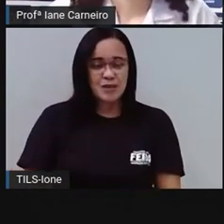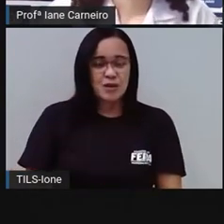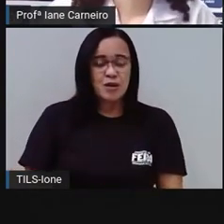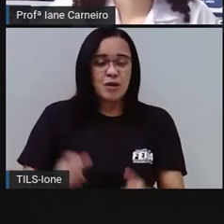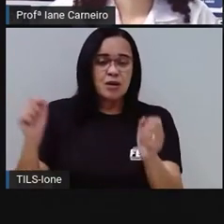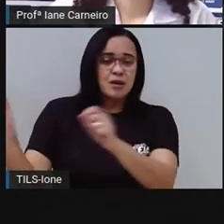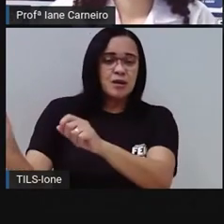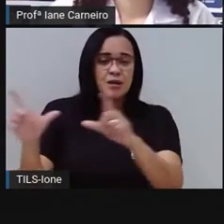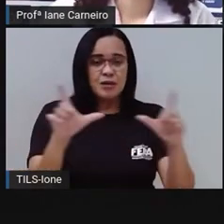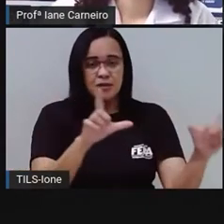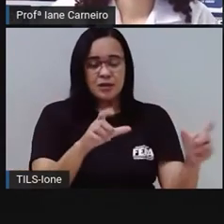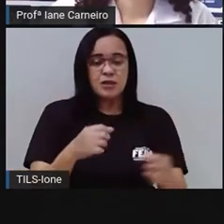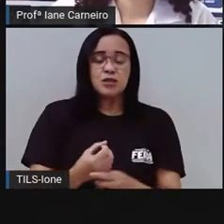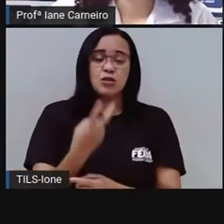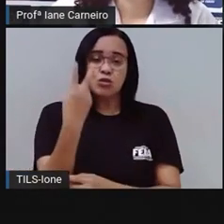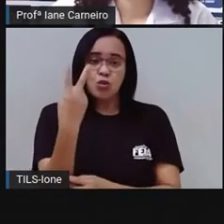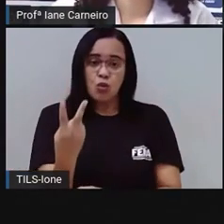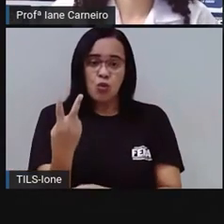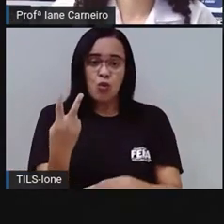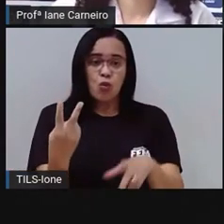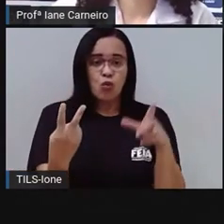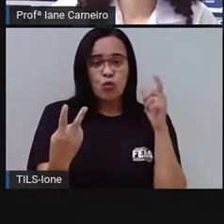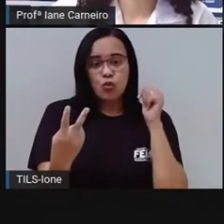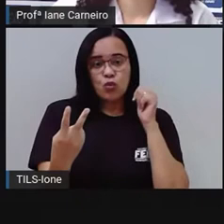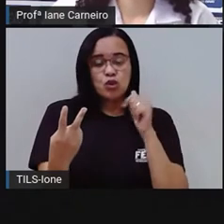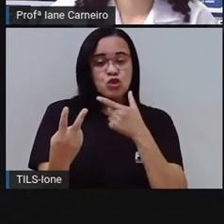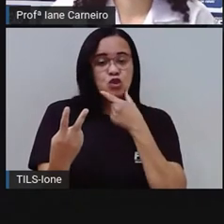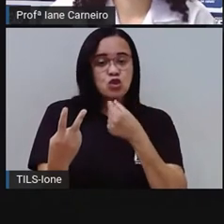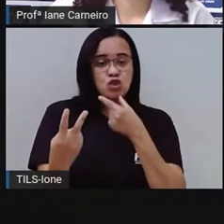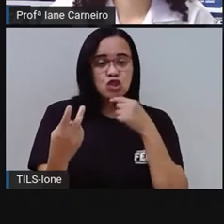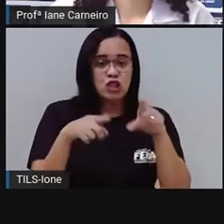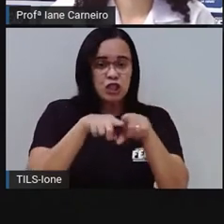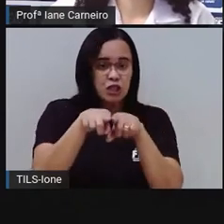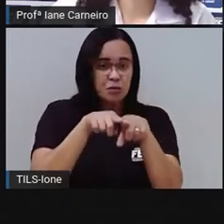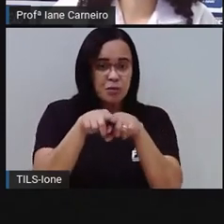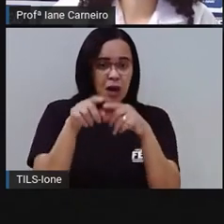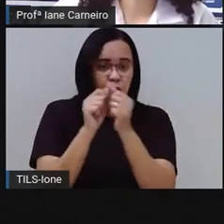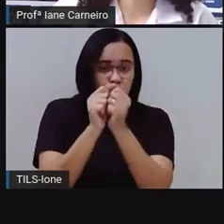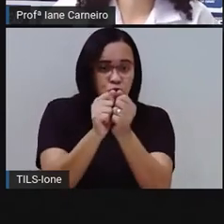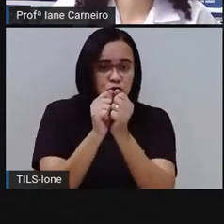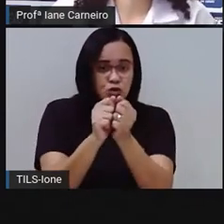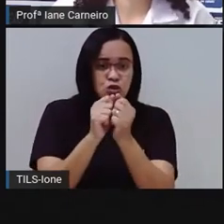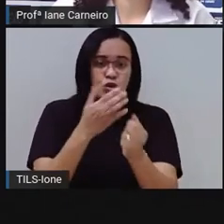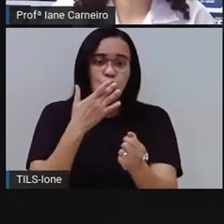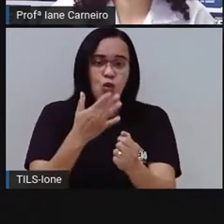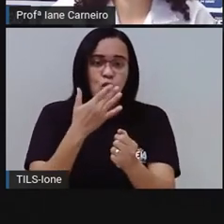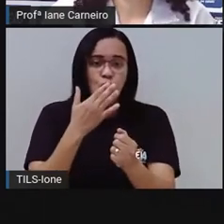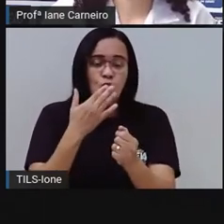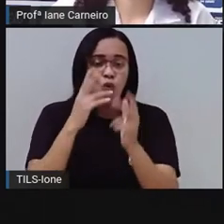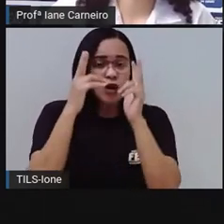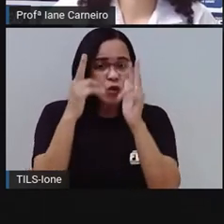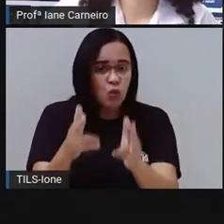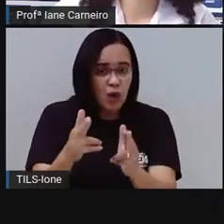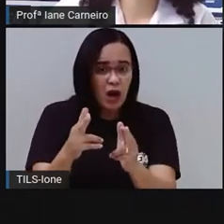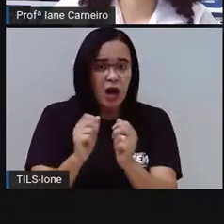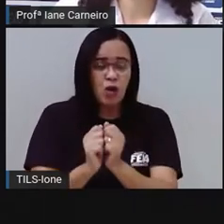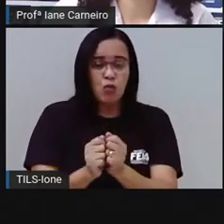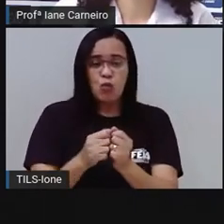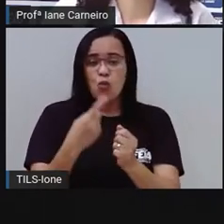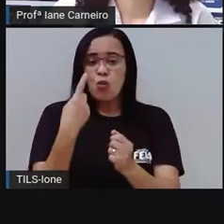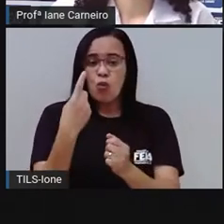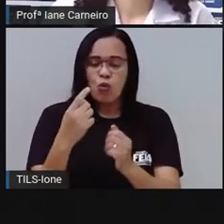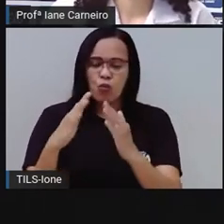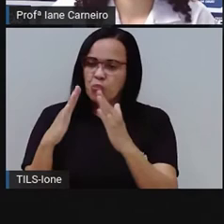Próximo. Próximo. Dois irmãos unidos, os dois da mesma cor. Um nunca ficou sem missa, mas o irmão já